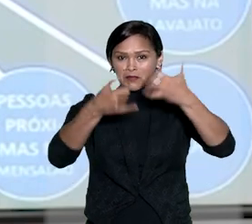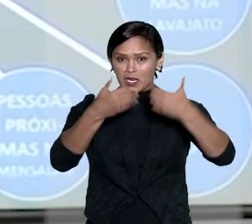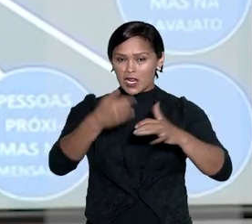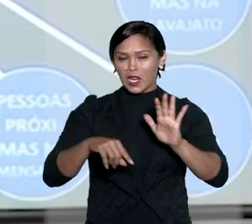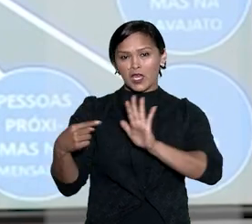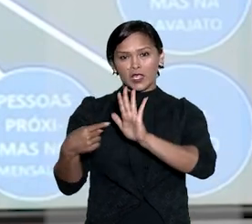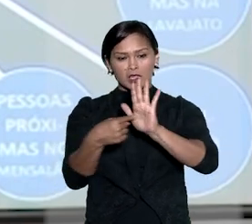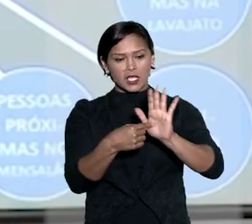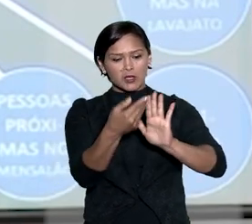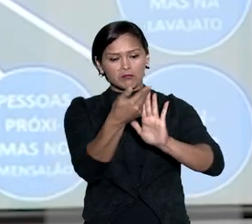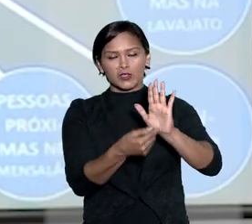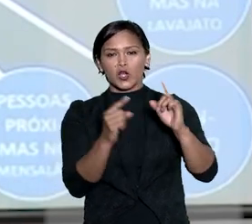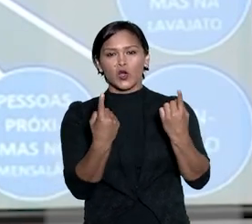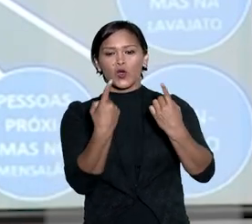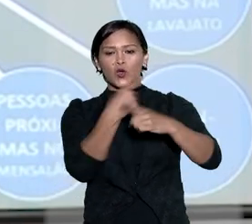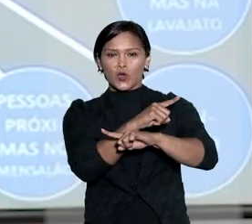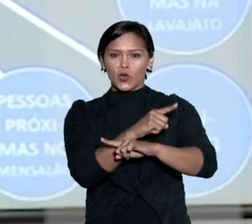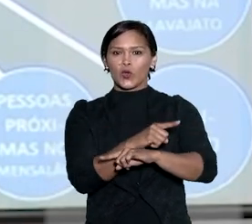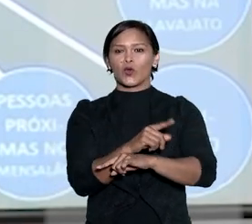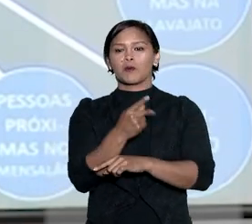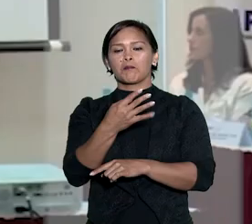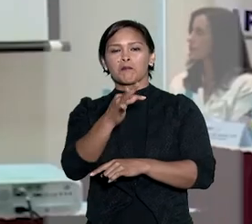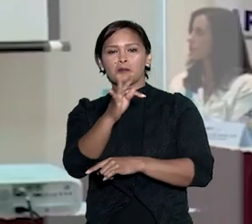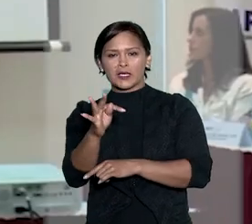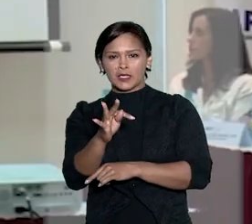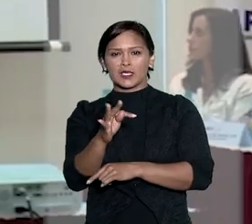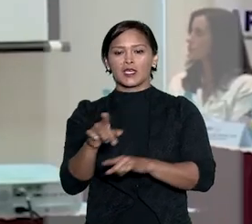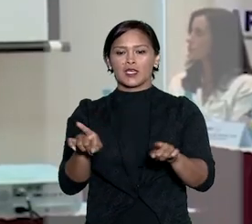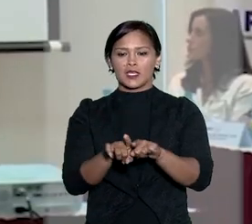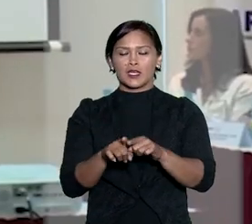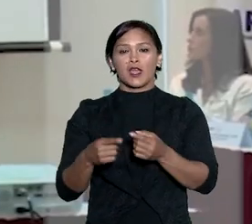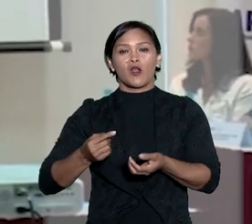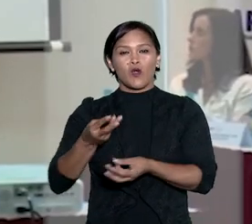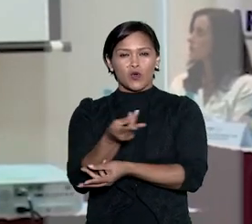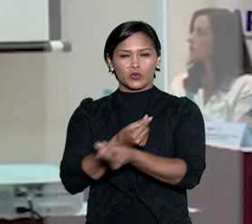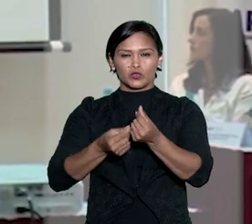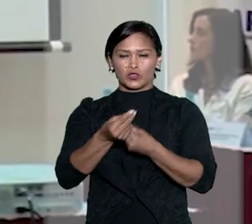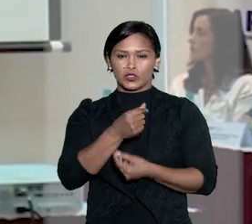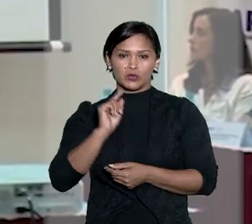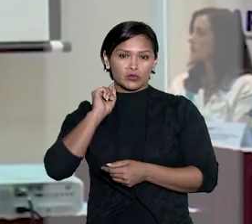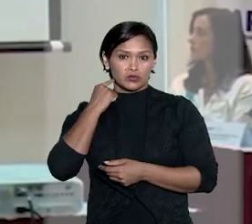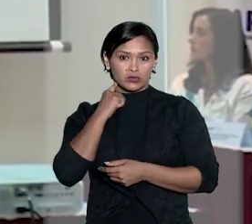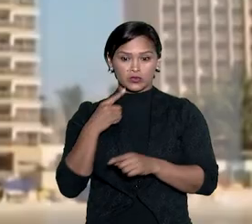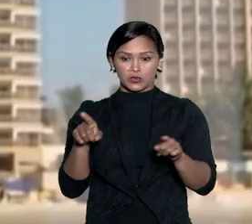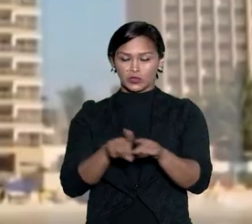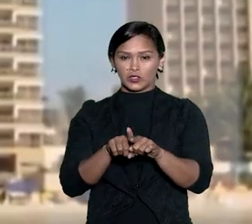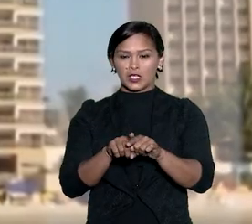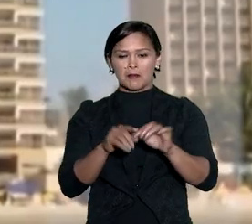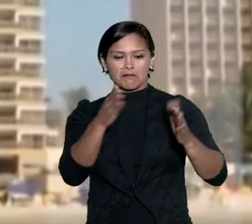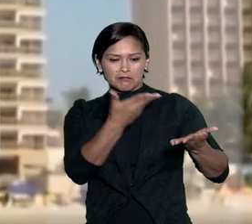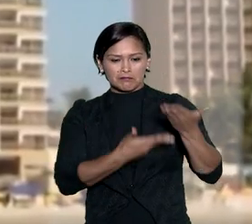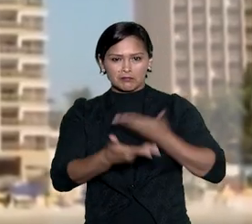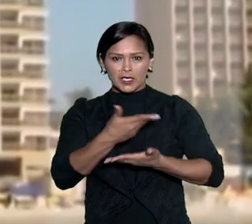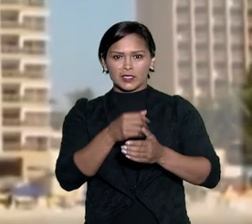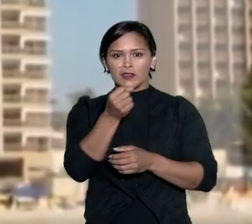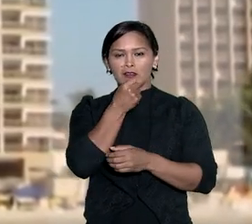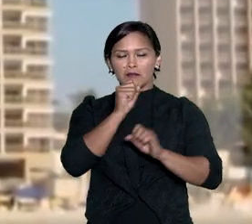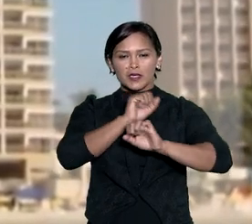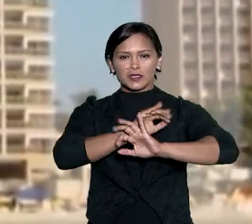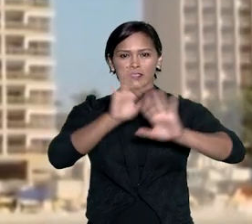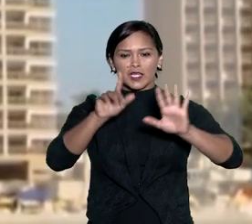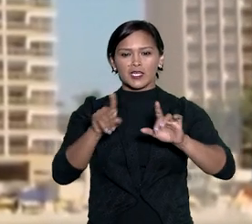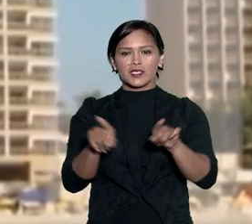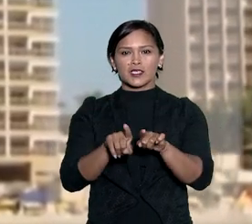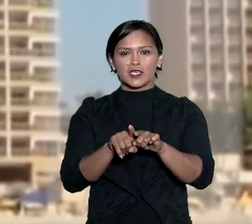explicar denúncia apresentada contra o líder do PT na Operação Lava Jato. Dallagnol participou da entrevista para o